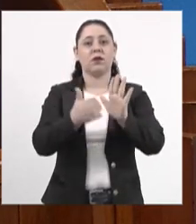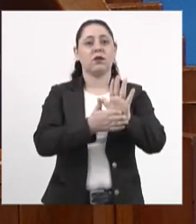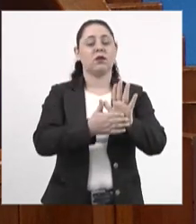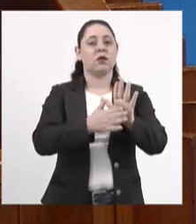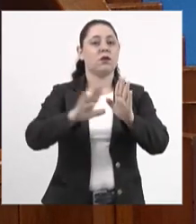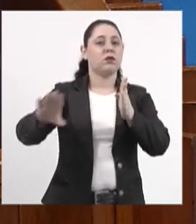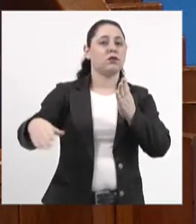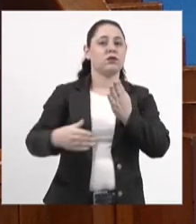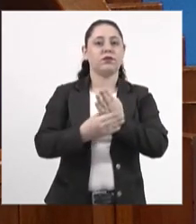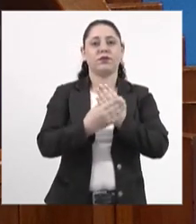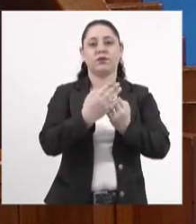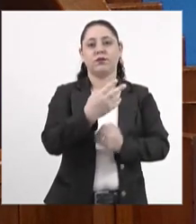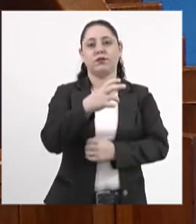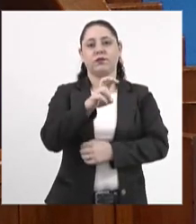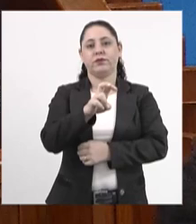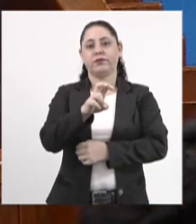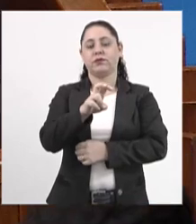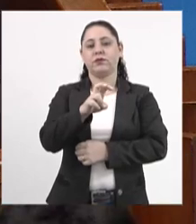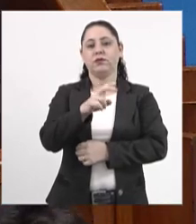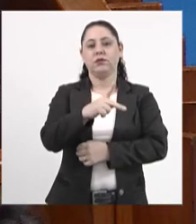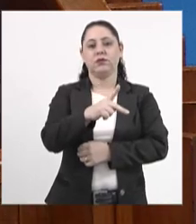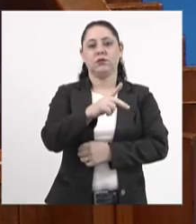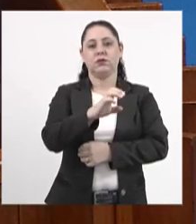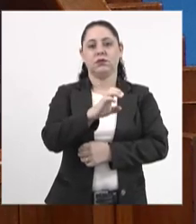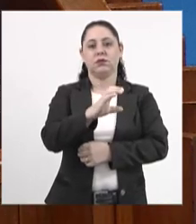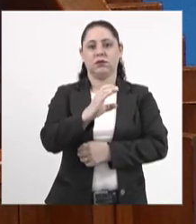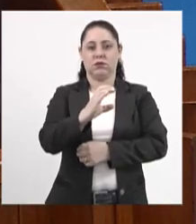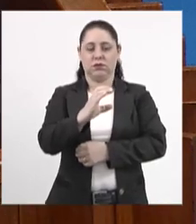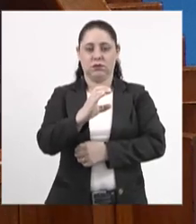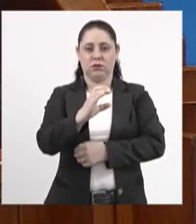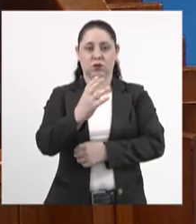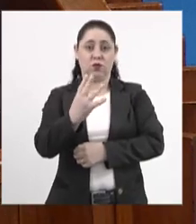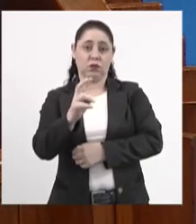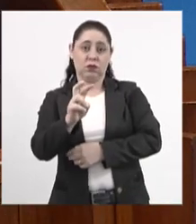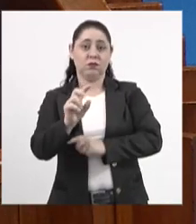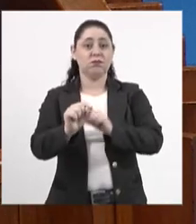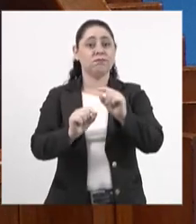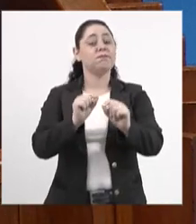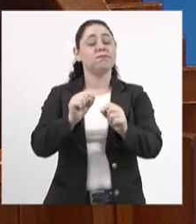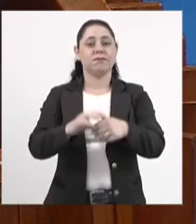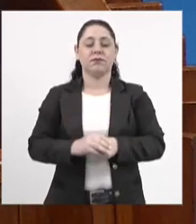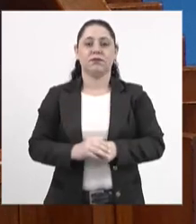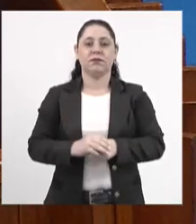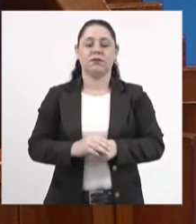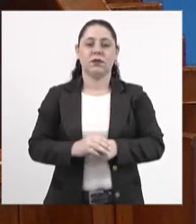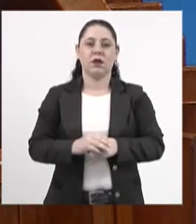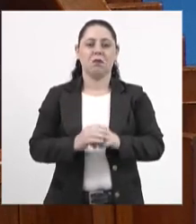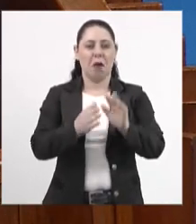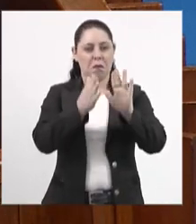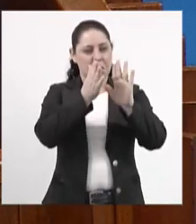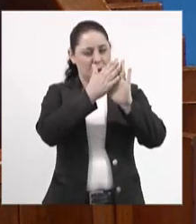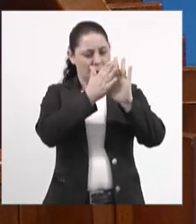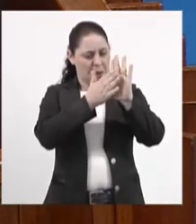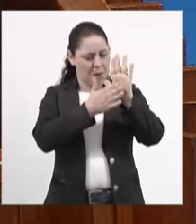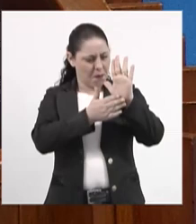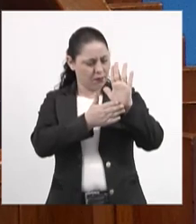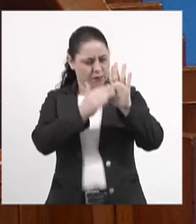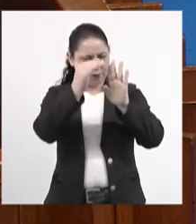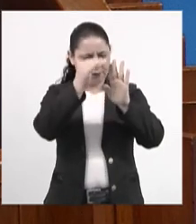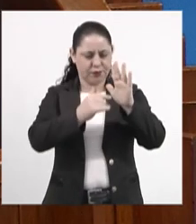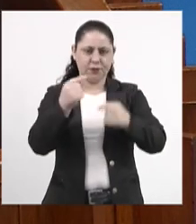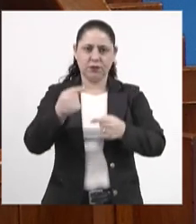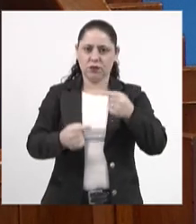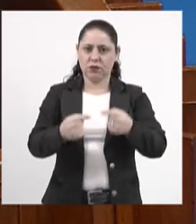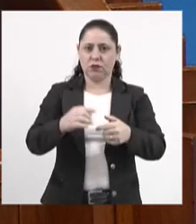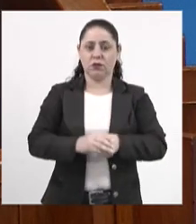constitucional número 45, a chamada PEC 45, que entre todas as propostas que estão sendo debatidas